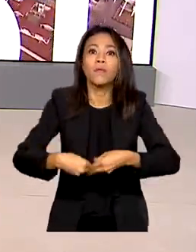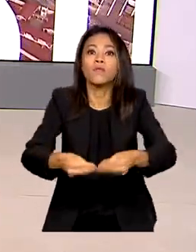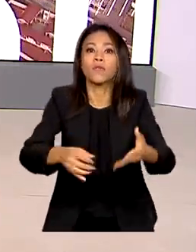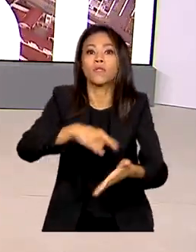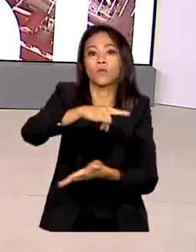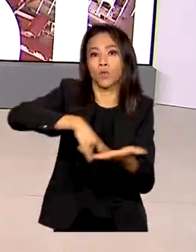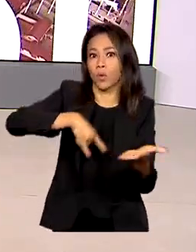e de escolas de tiro.